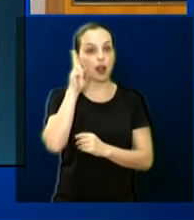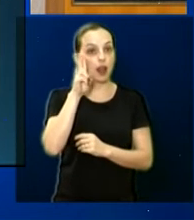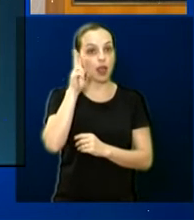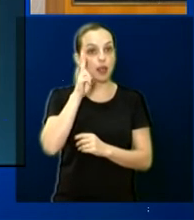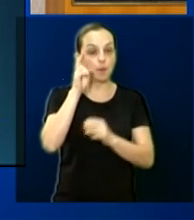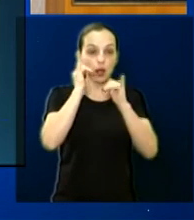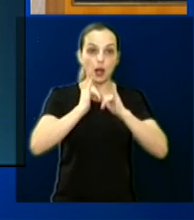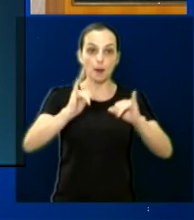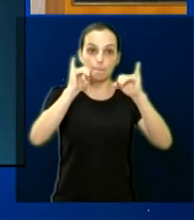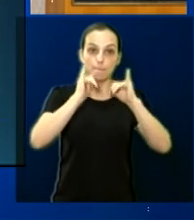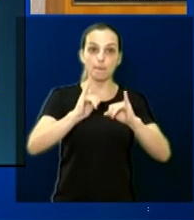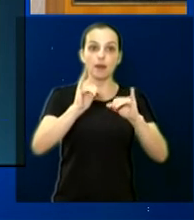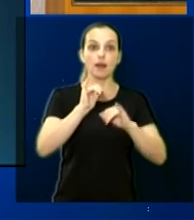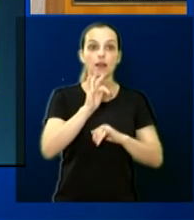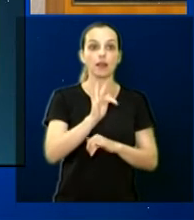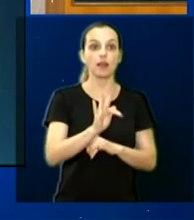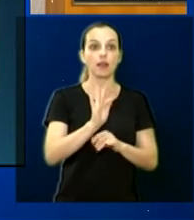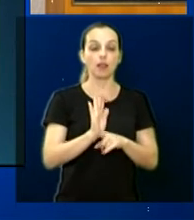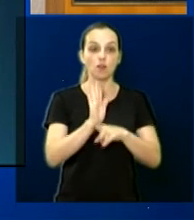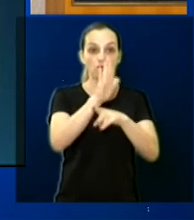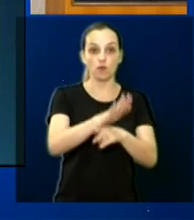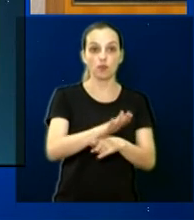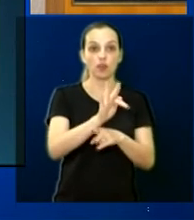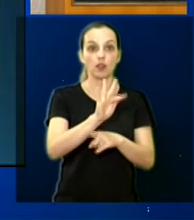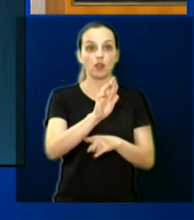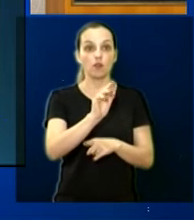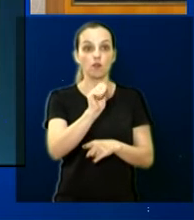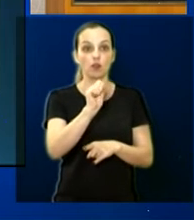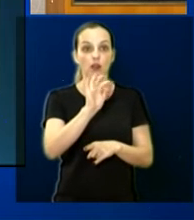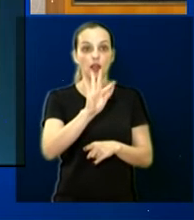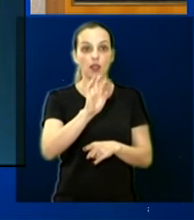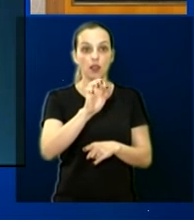campanha da fraternidade. Campanha da fraternidade de 2018.